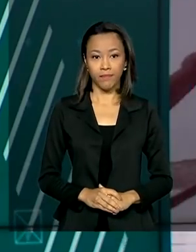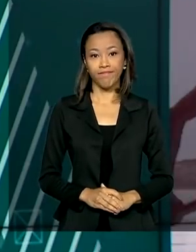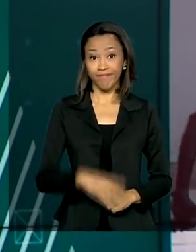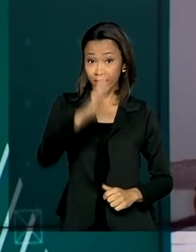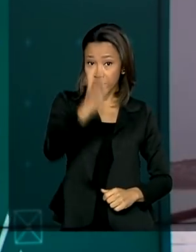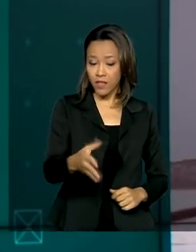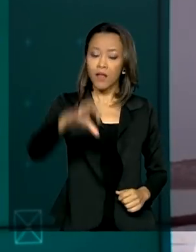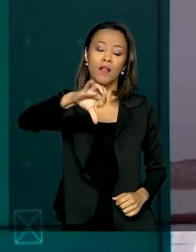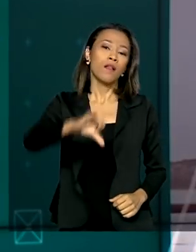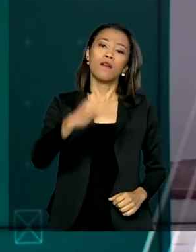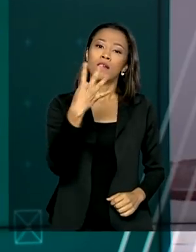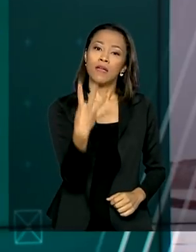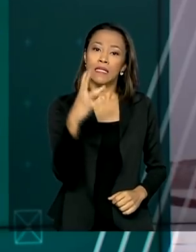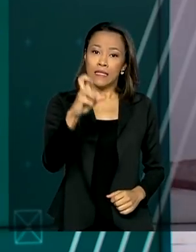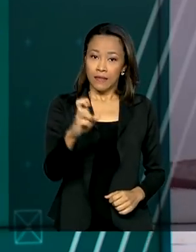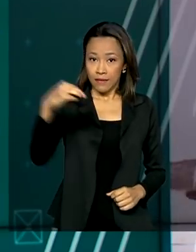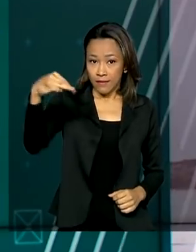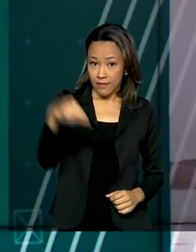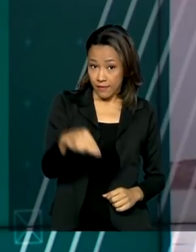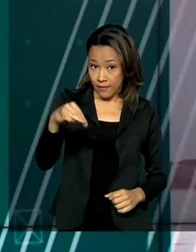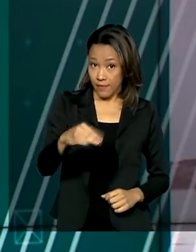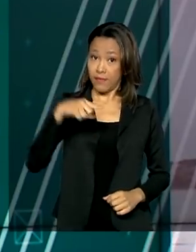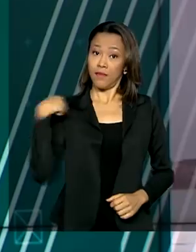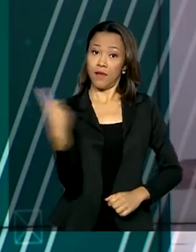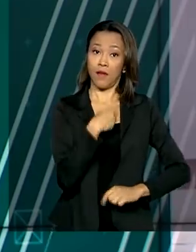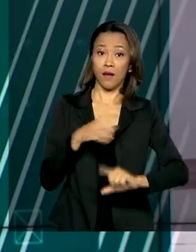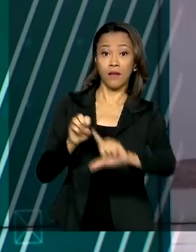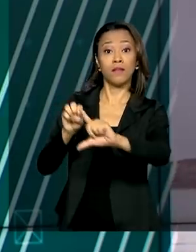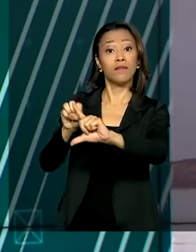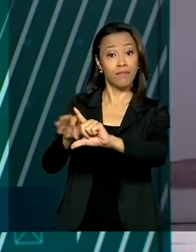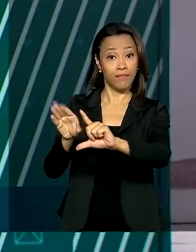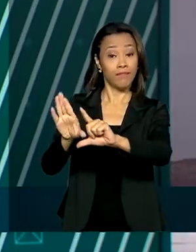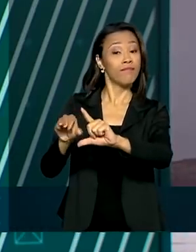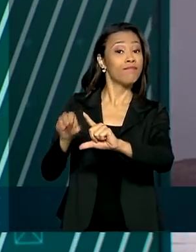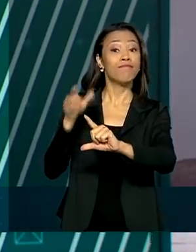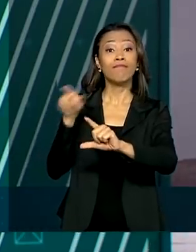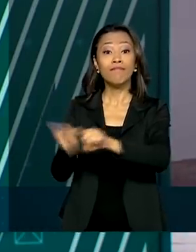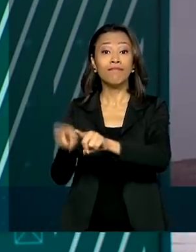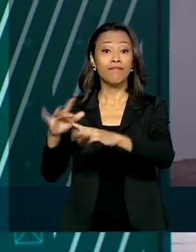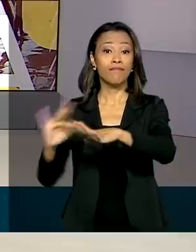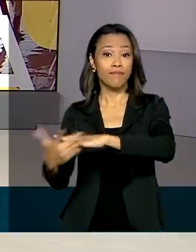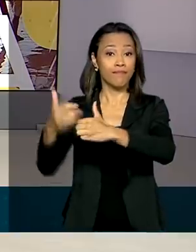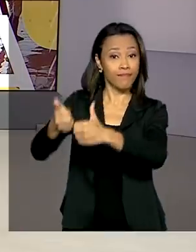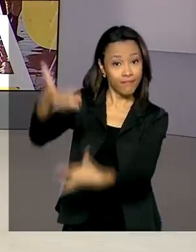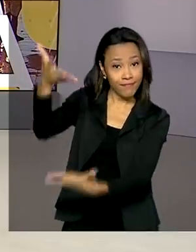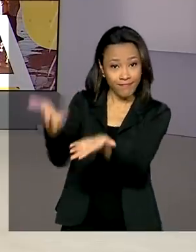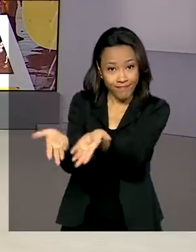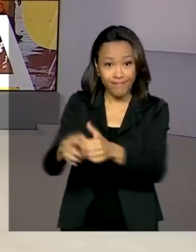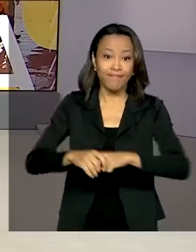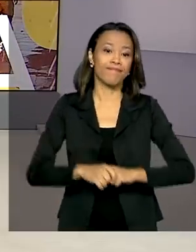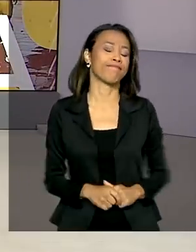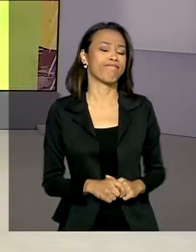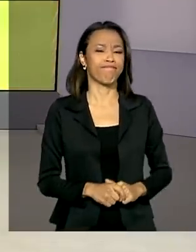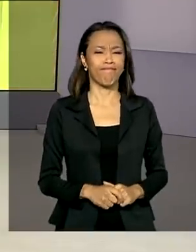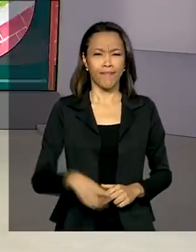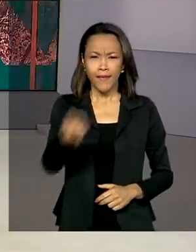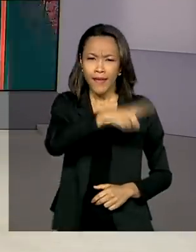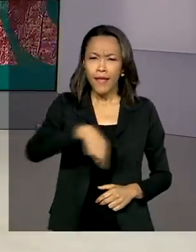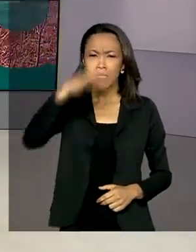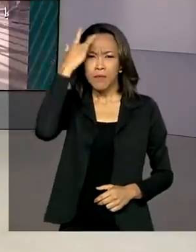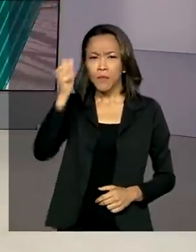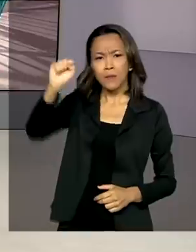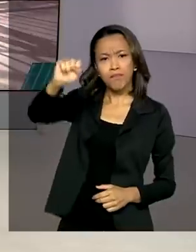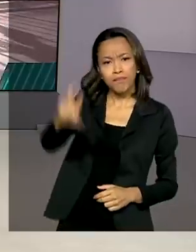São 9 horas e 45 minutos, estamos ao vivo também pelas redes sociais. Os segurados do INSS